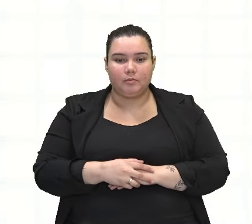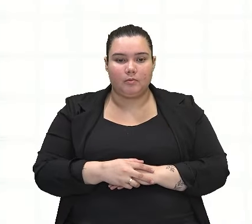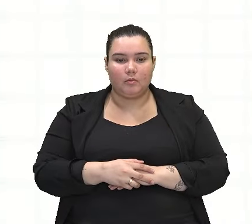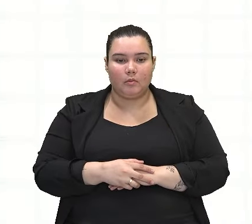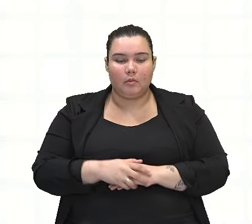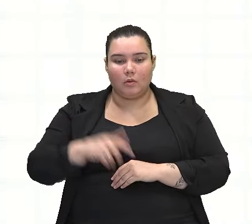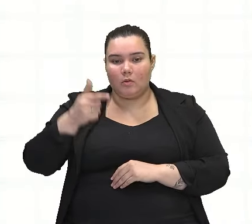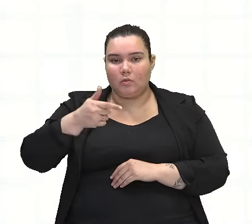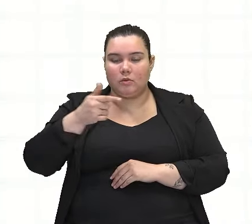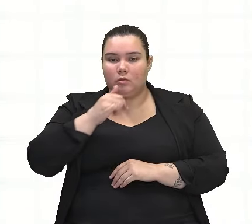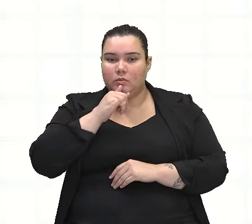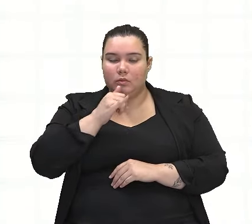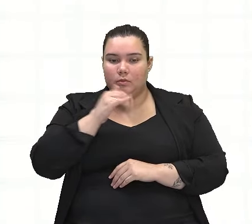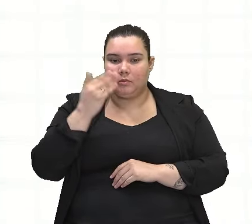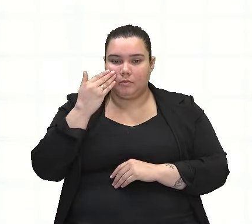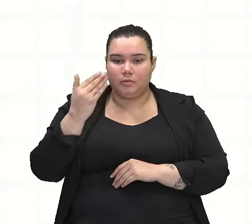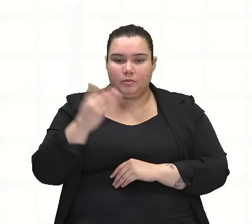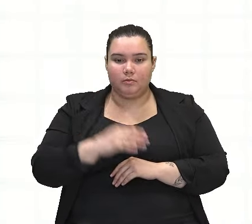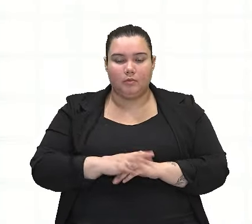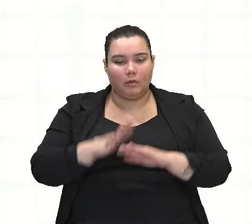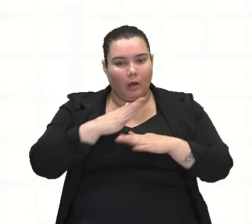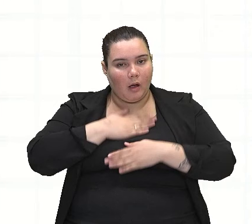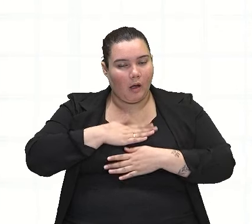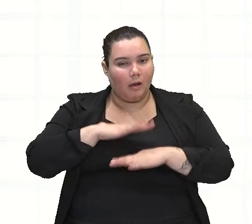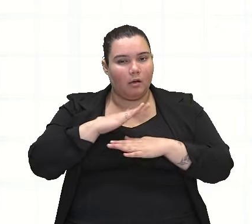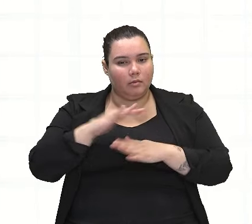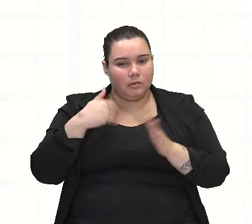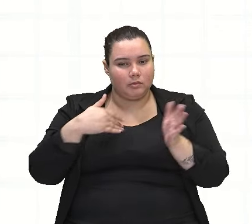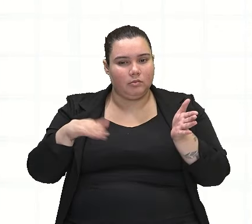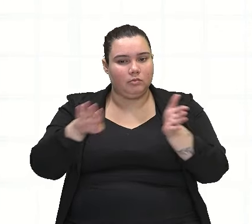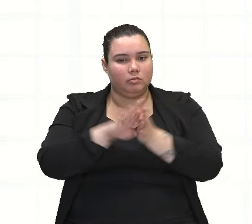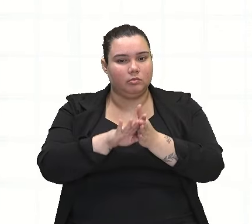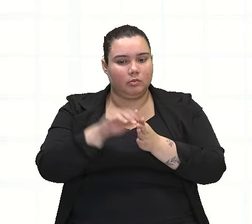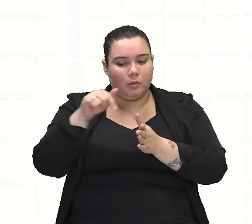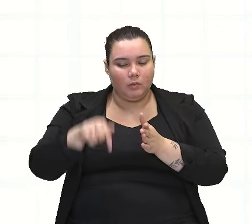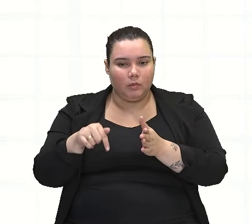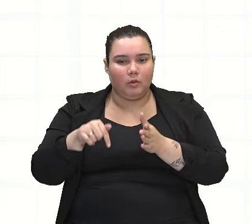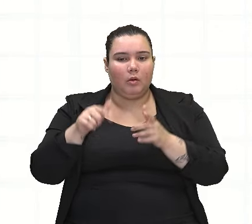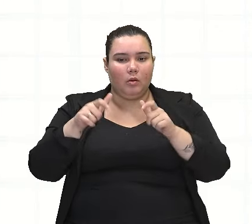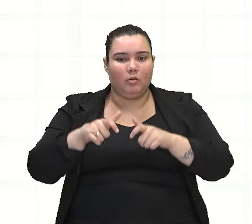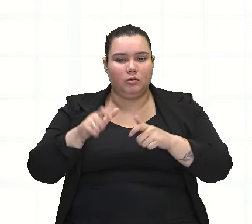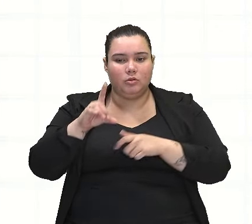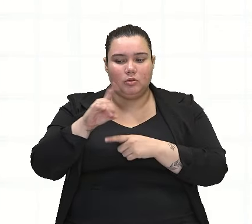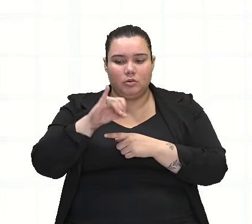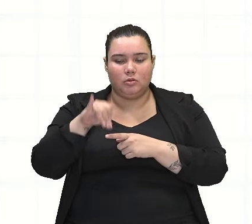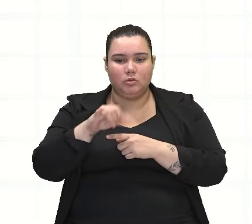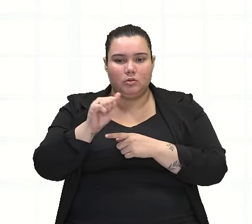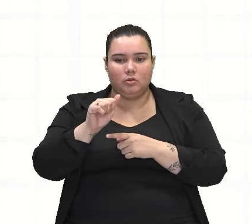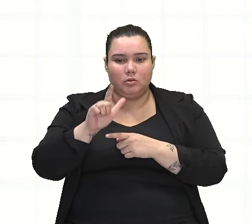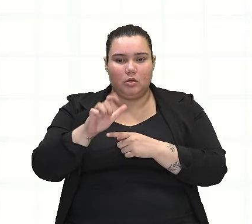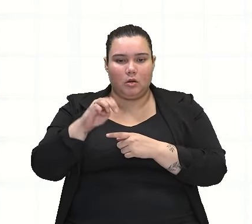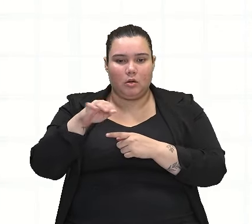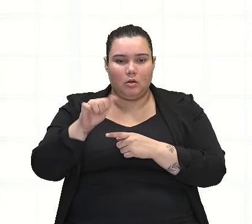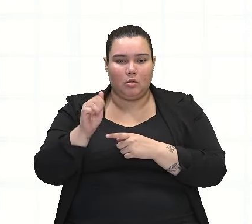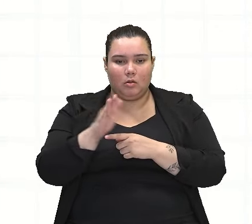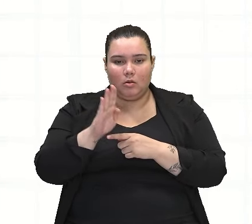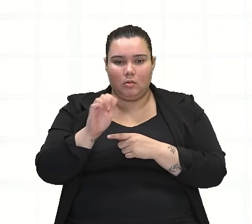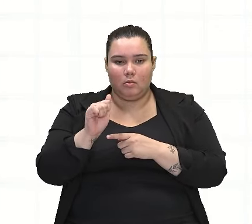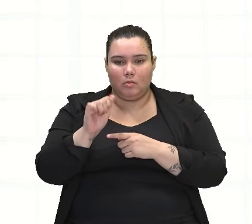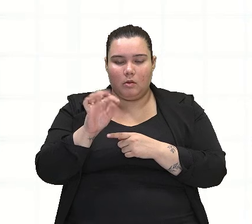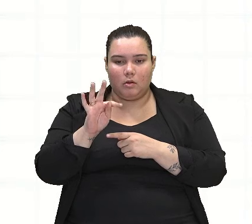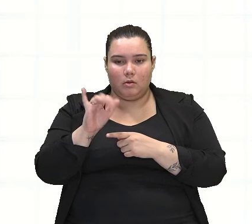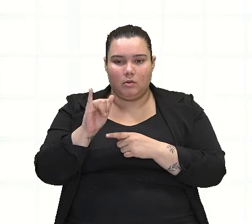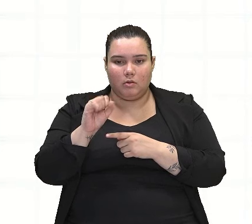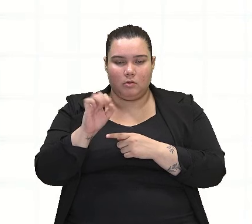de número dois. Calma, já estou chegando. Estou aqui na Djalma Batista. Observem. Gente,